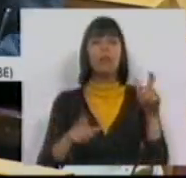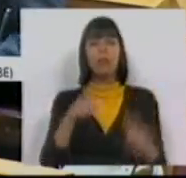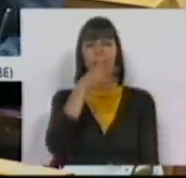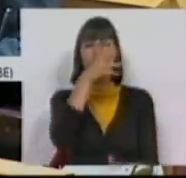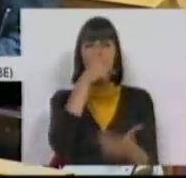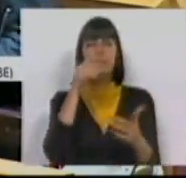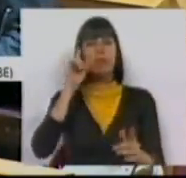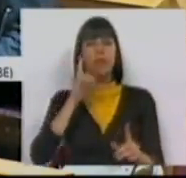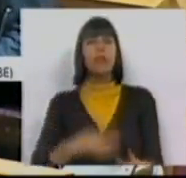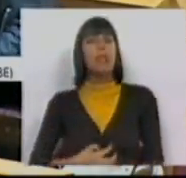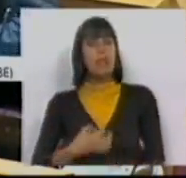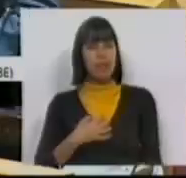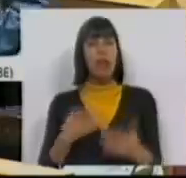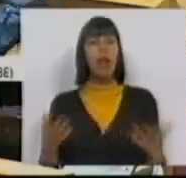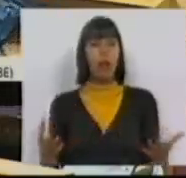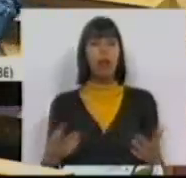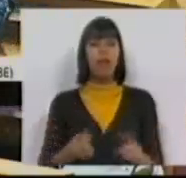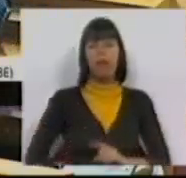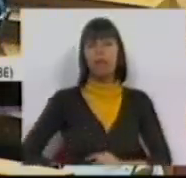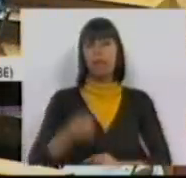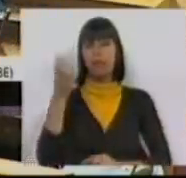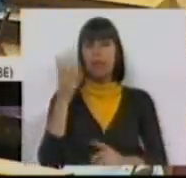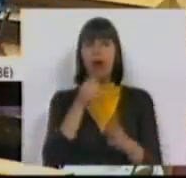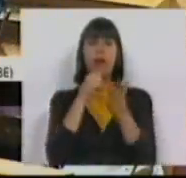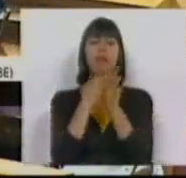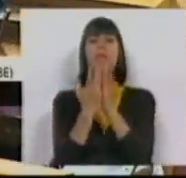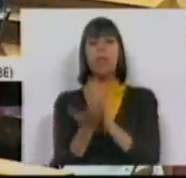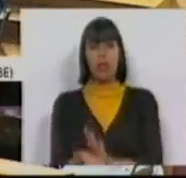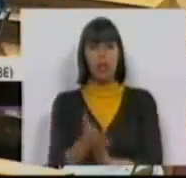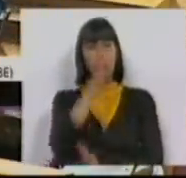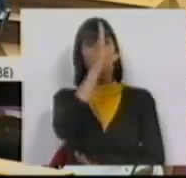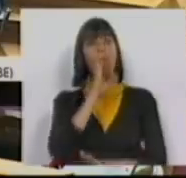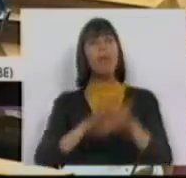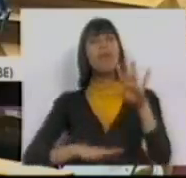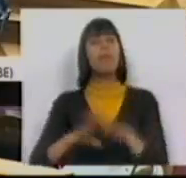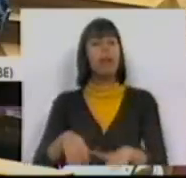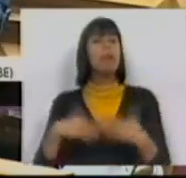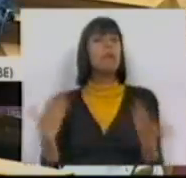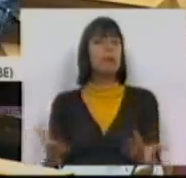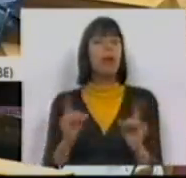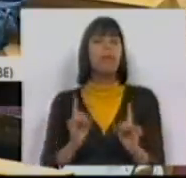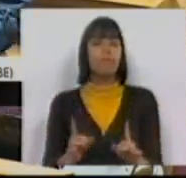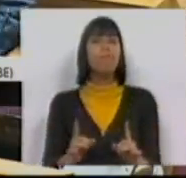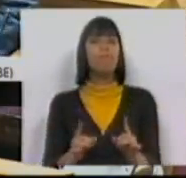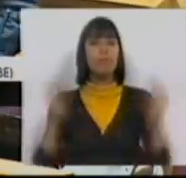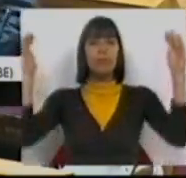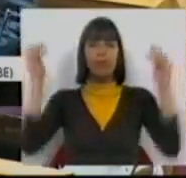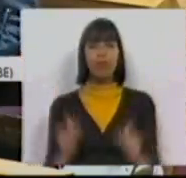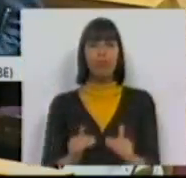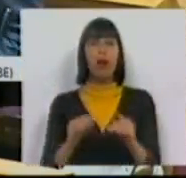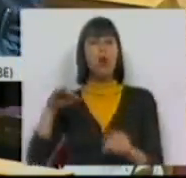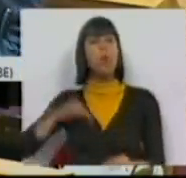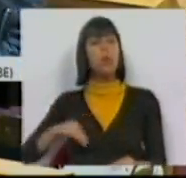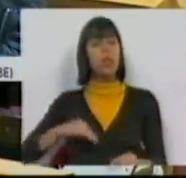infelizmente, bem sentem, que, por várias medidas, o que o Governo fez foi, precisamente, reduzir